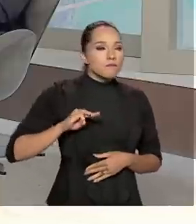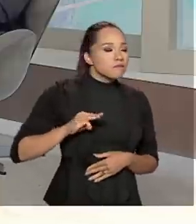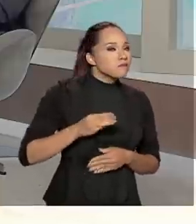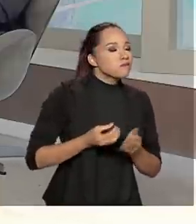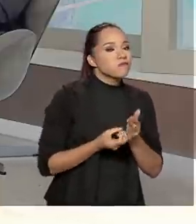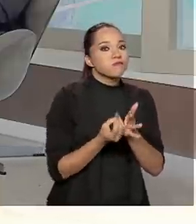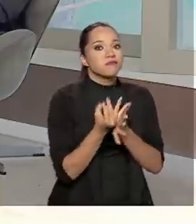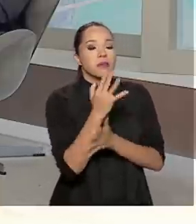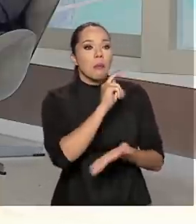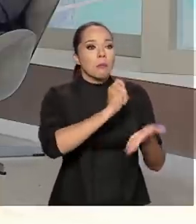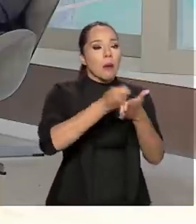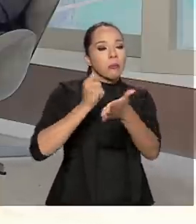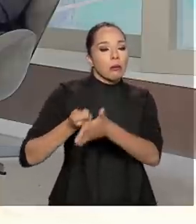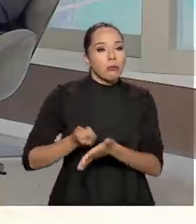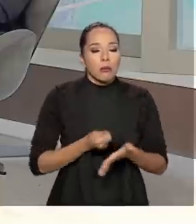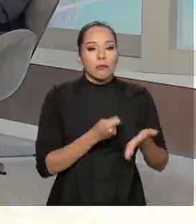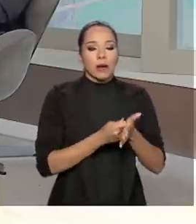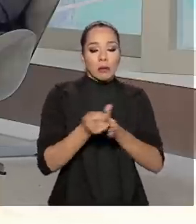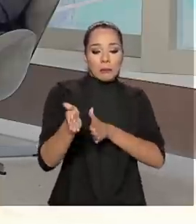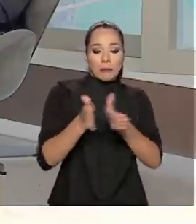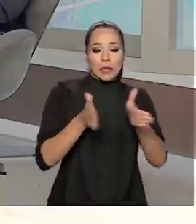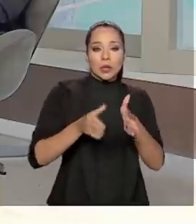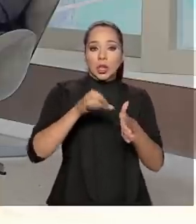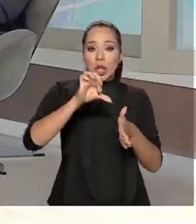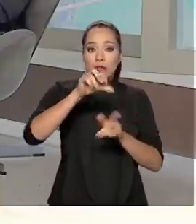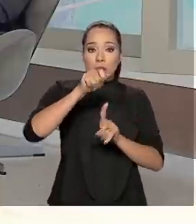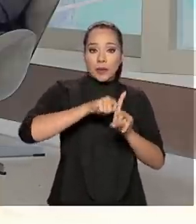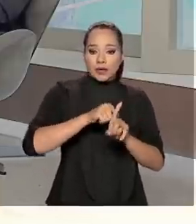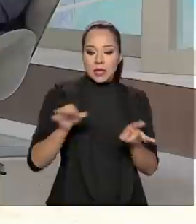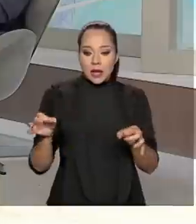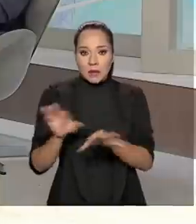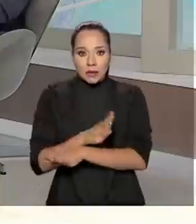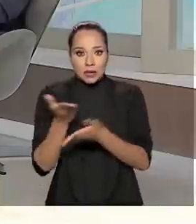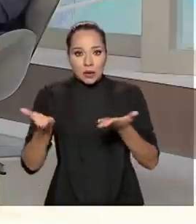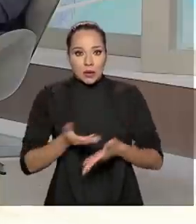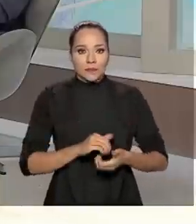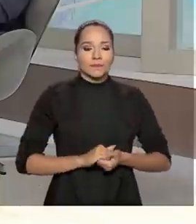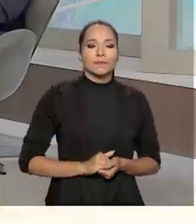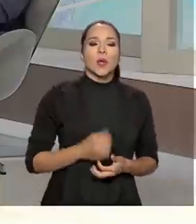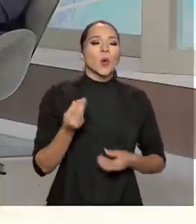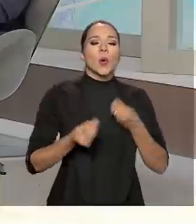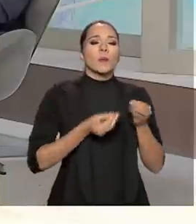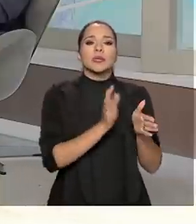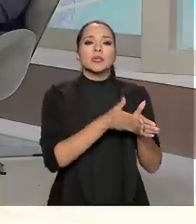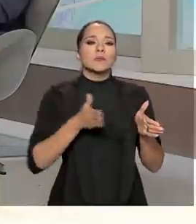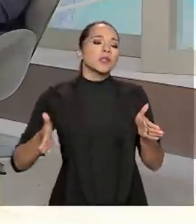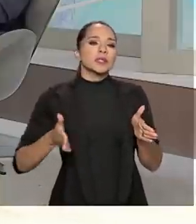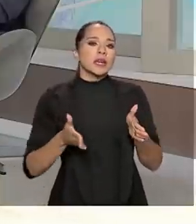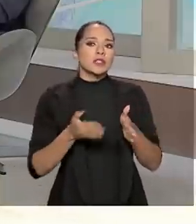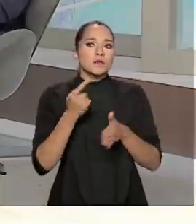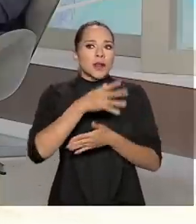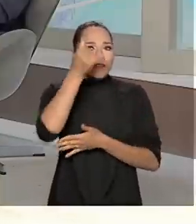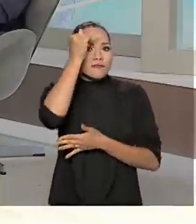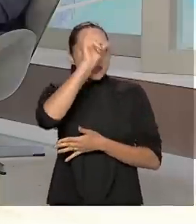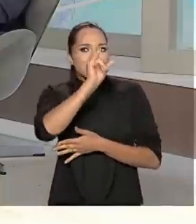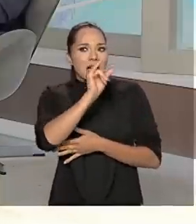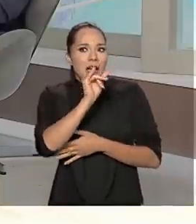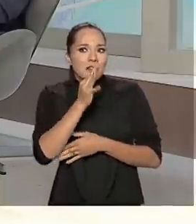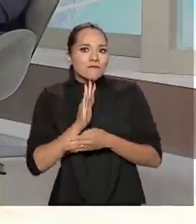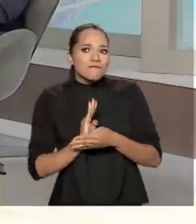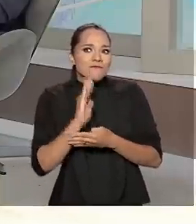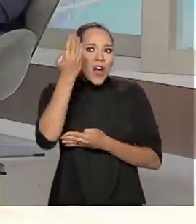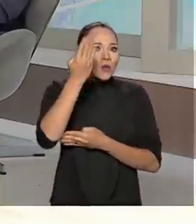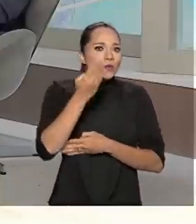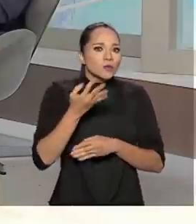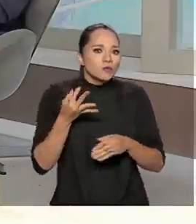pagamentos que foram feitos em nove meses do ano passado e está se encerrando nesse ano. Como é que foi esse processo de combater as fraudes nessa